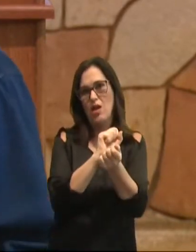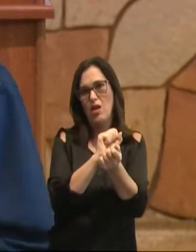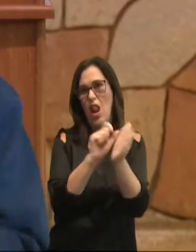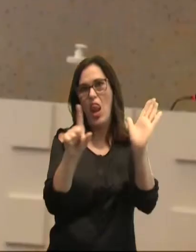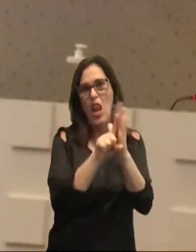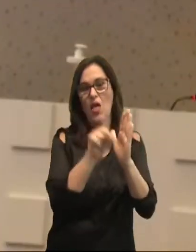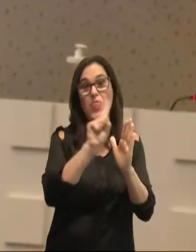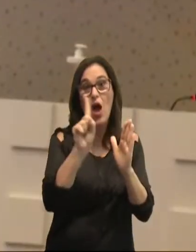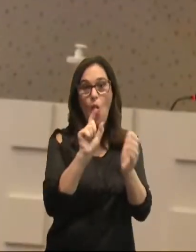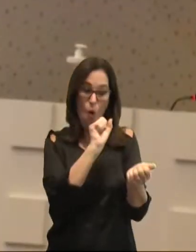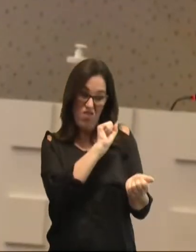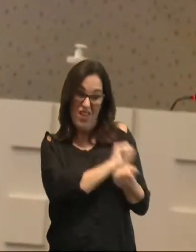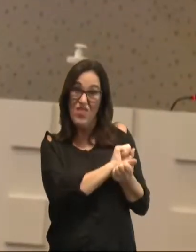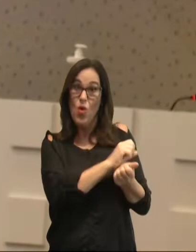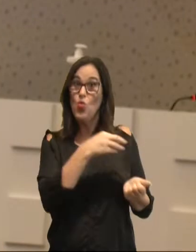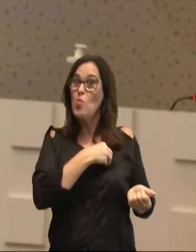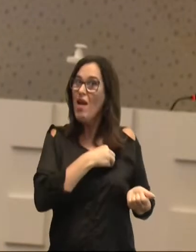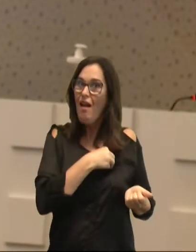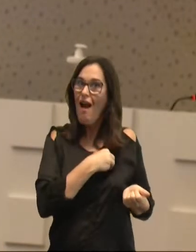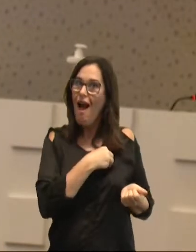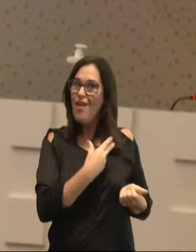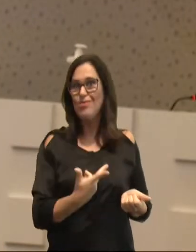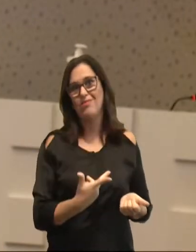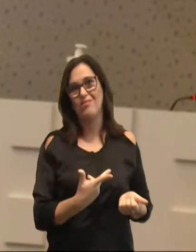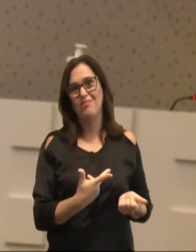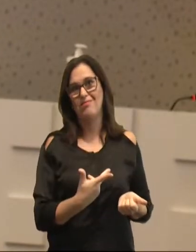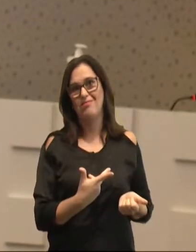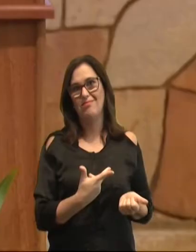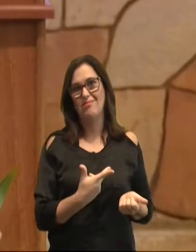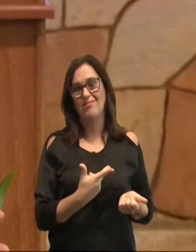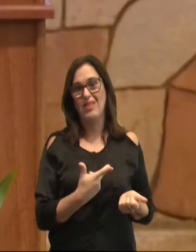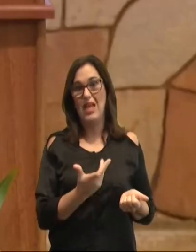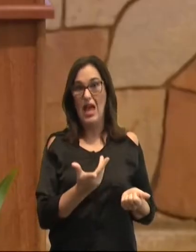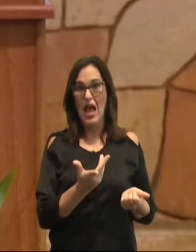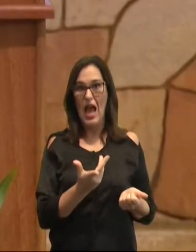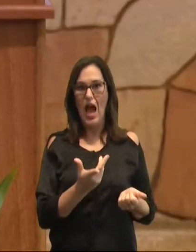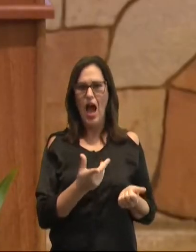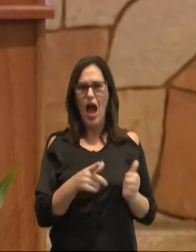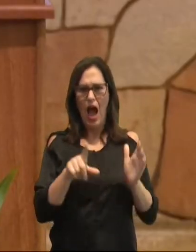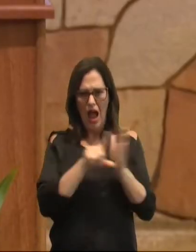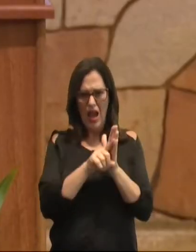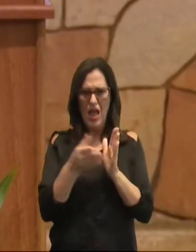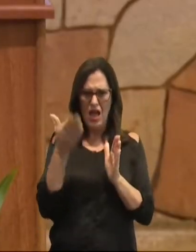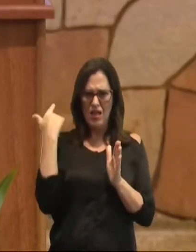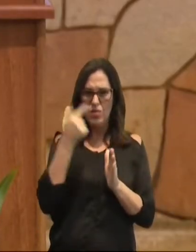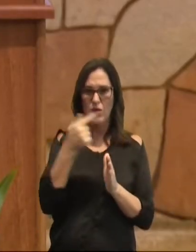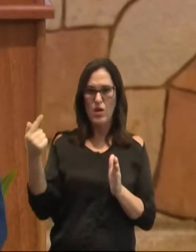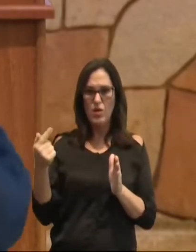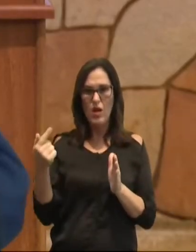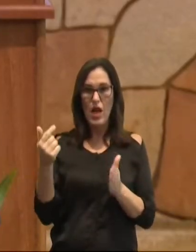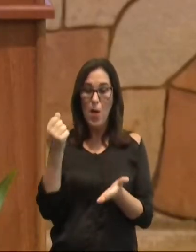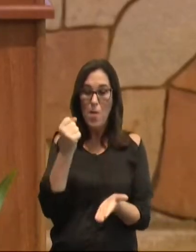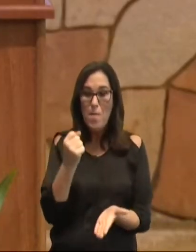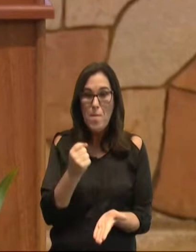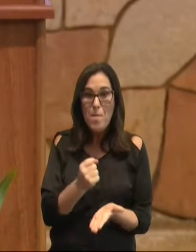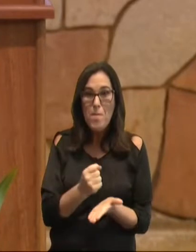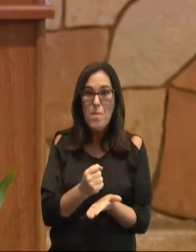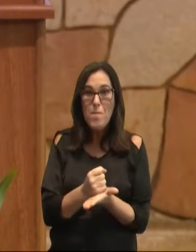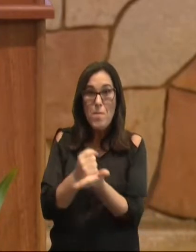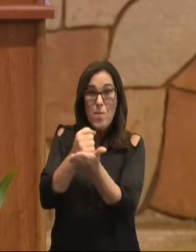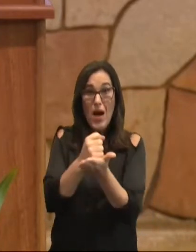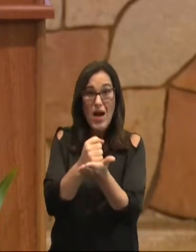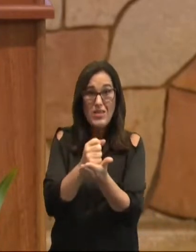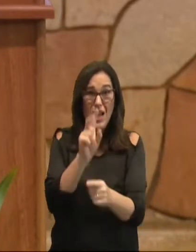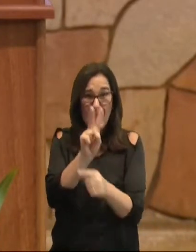lei, é a escravidão do pecado. A lei, como nós vimos na semana passada, serviu de aio, serviu de tutor